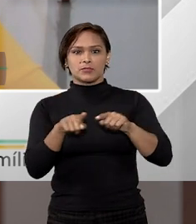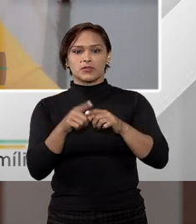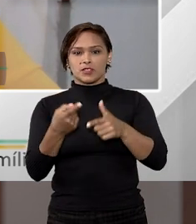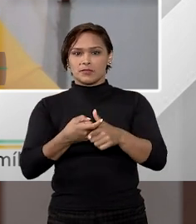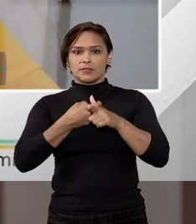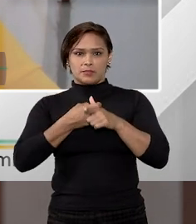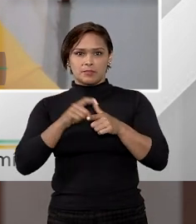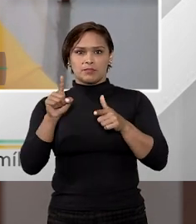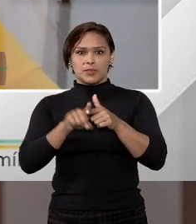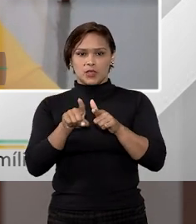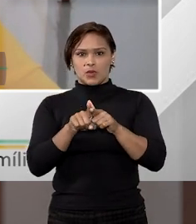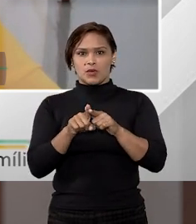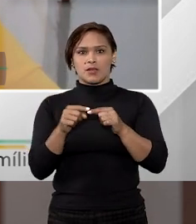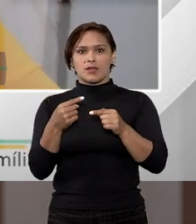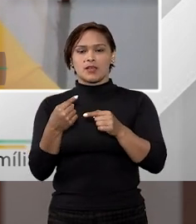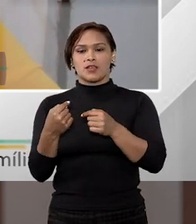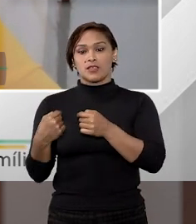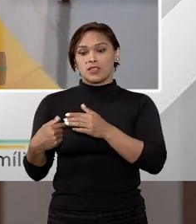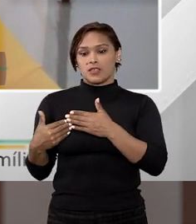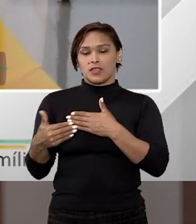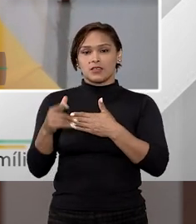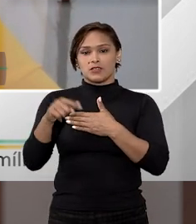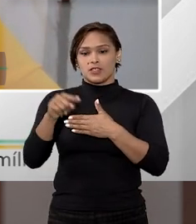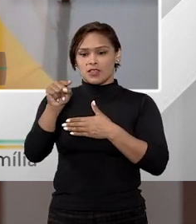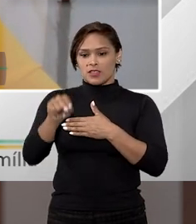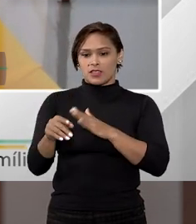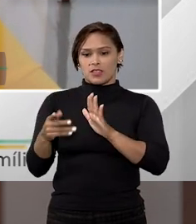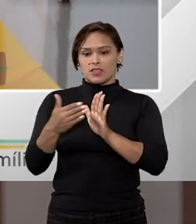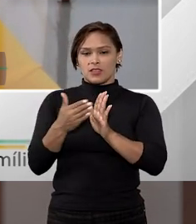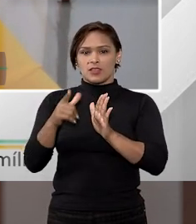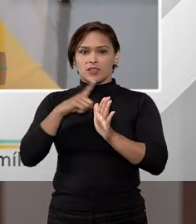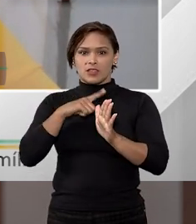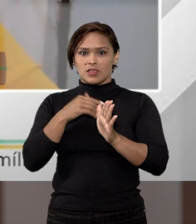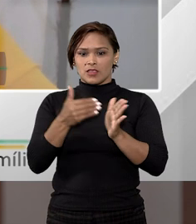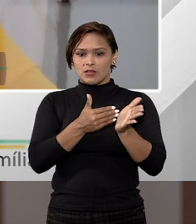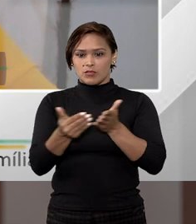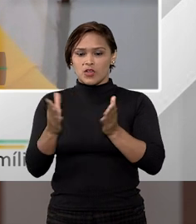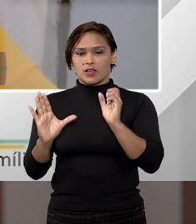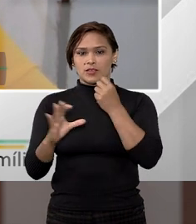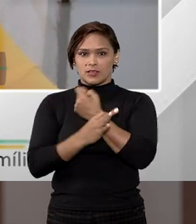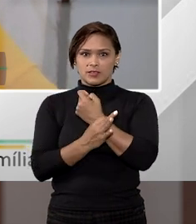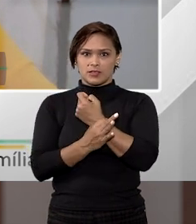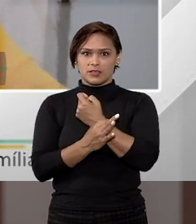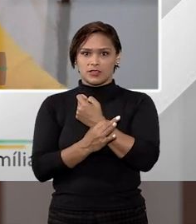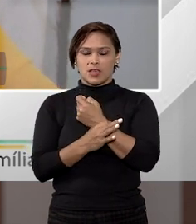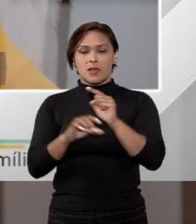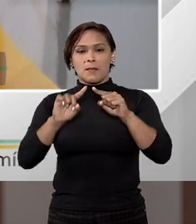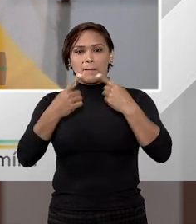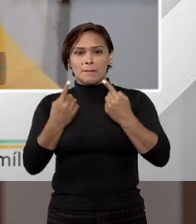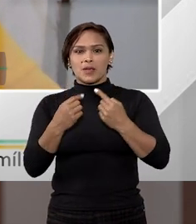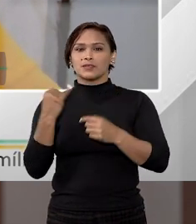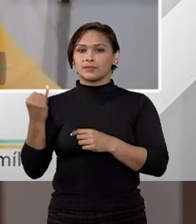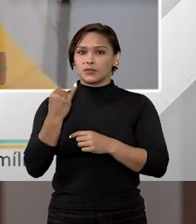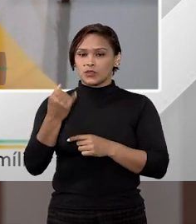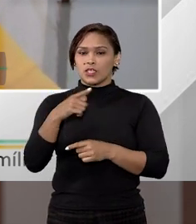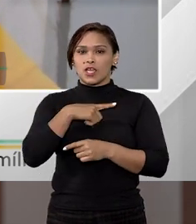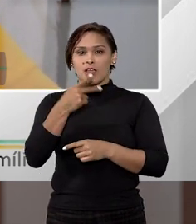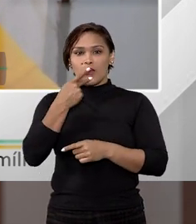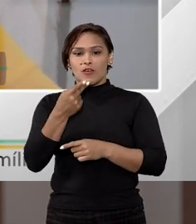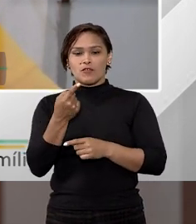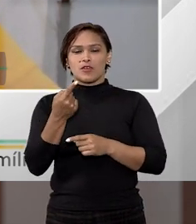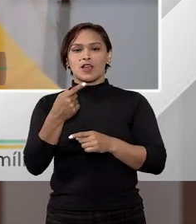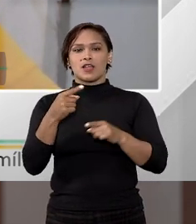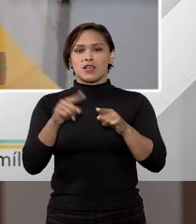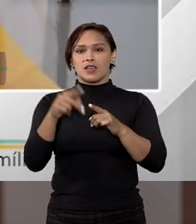essa penhora desses bens, desde que, nesse caso, eles tenham dado esses bens em garantia. Mais do que isso, a gente fala da